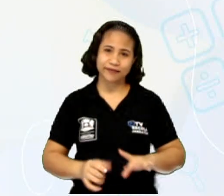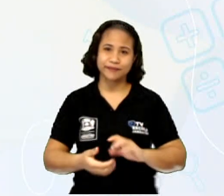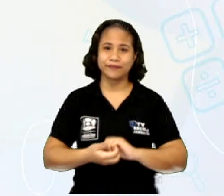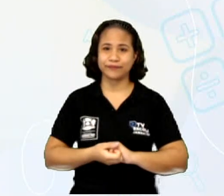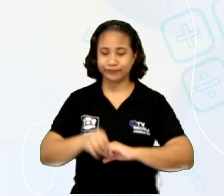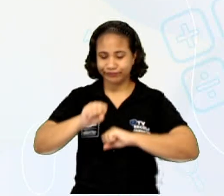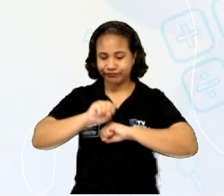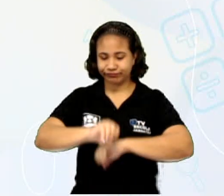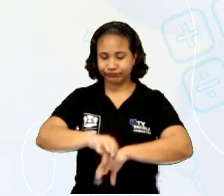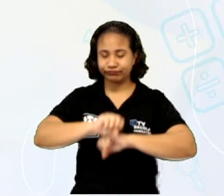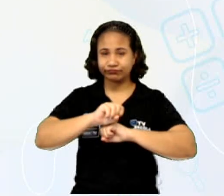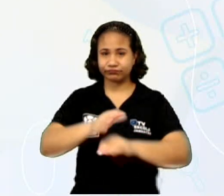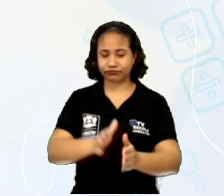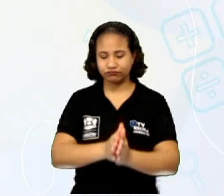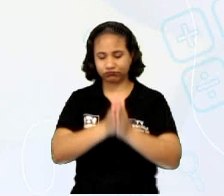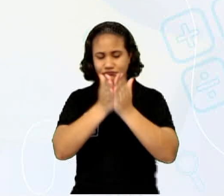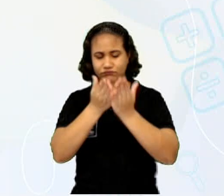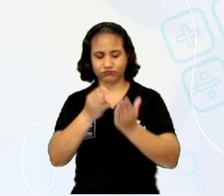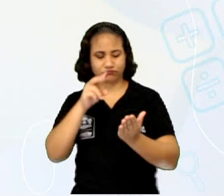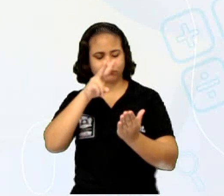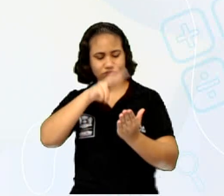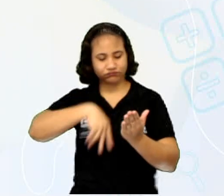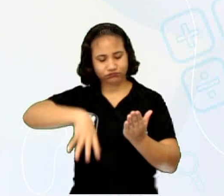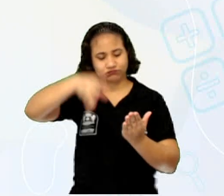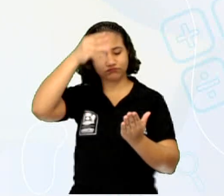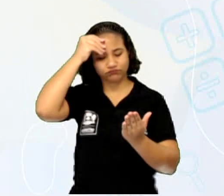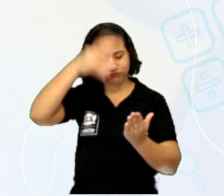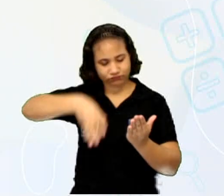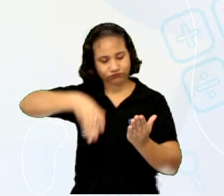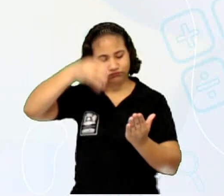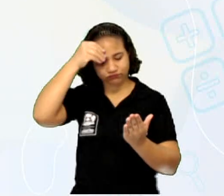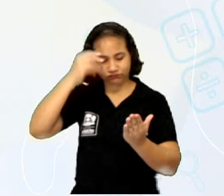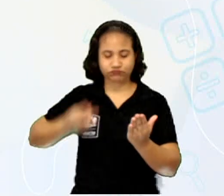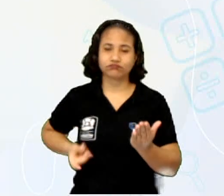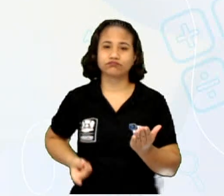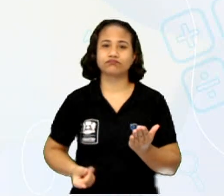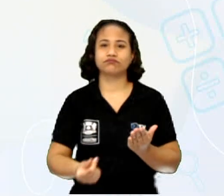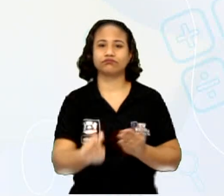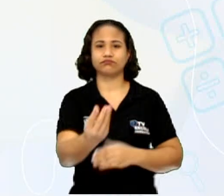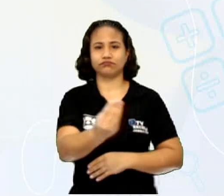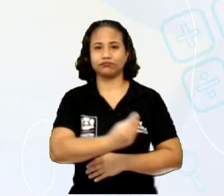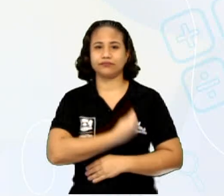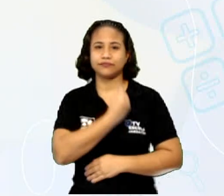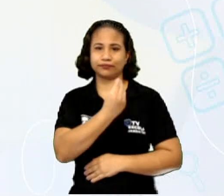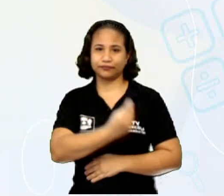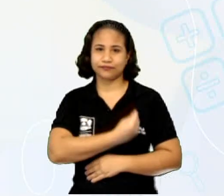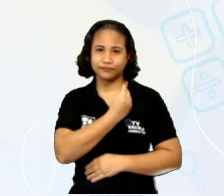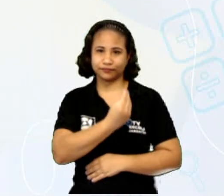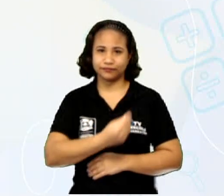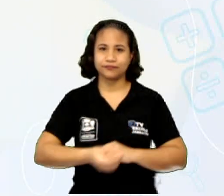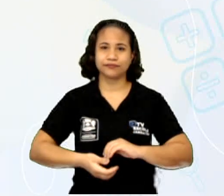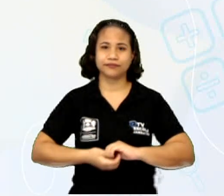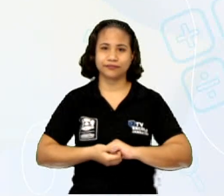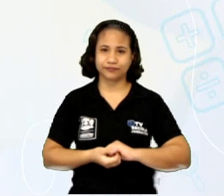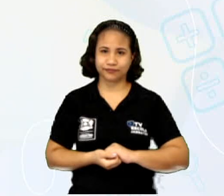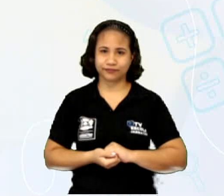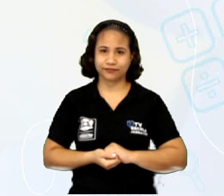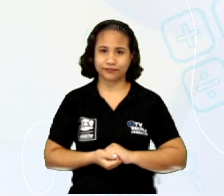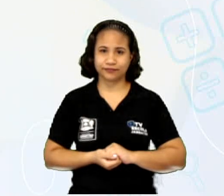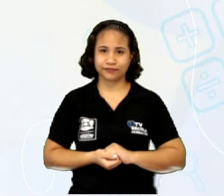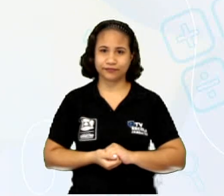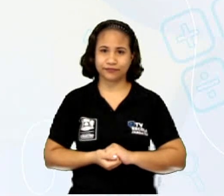ensinamentos deles são para toda a vida. They are teaching art for the whole life. Então,